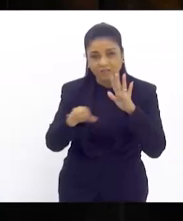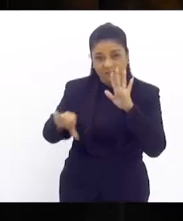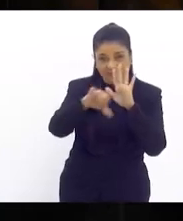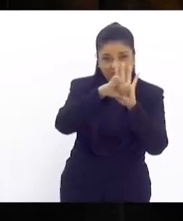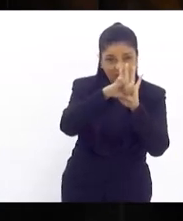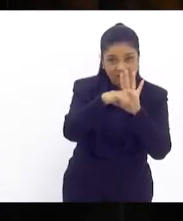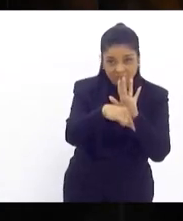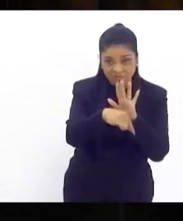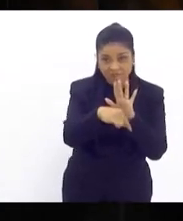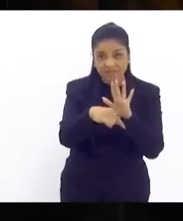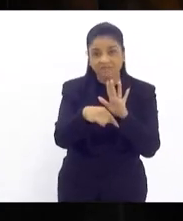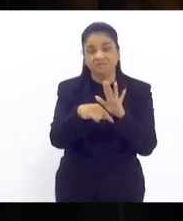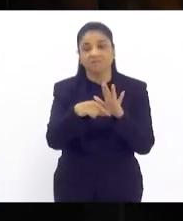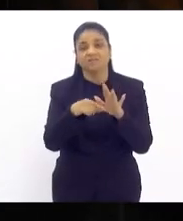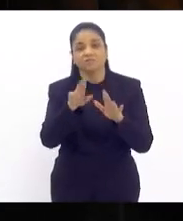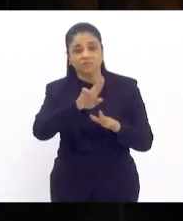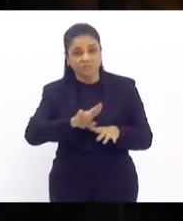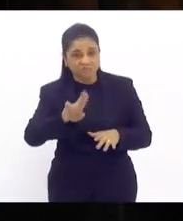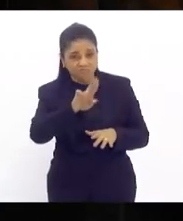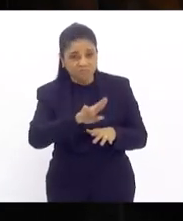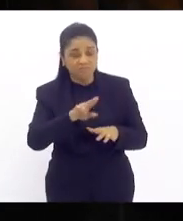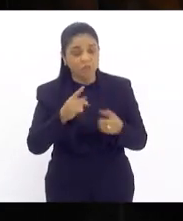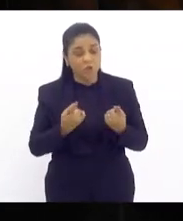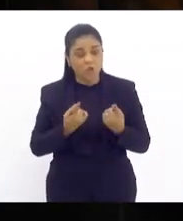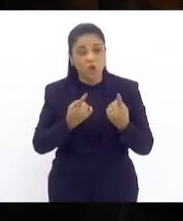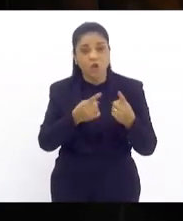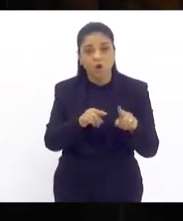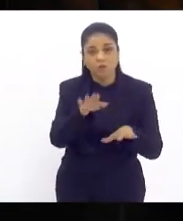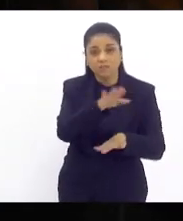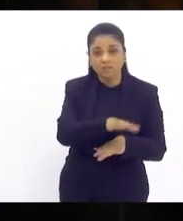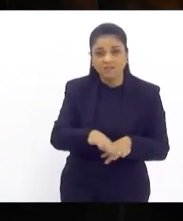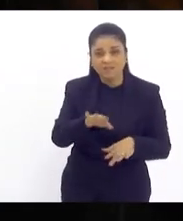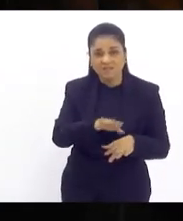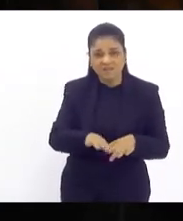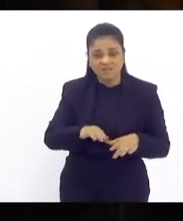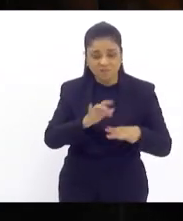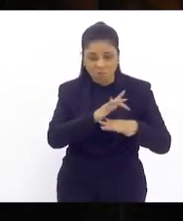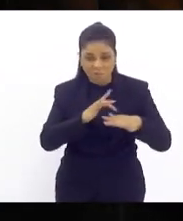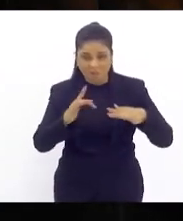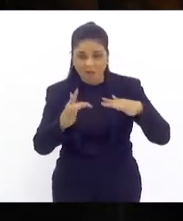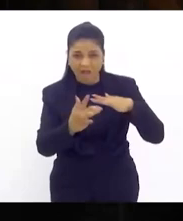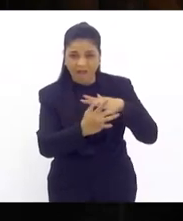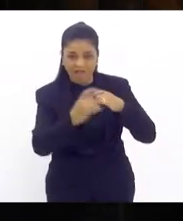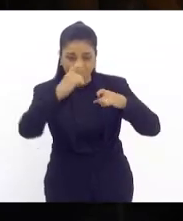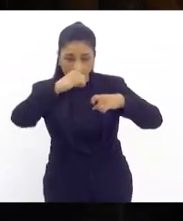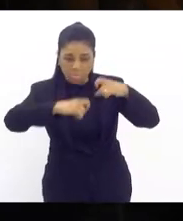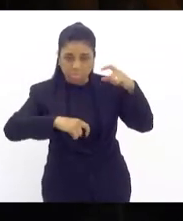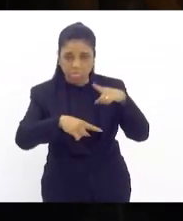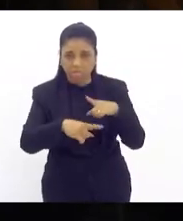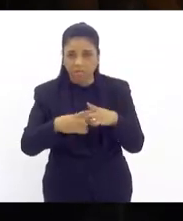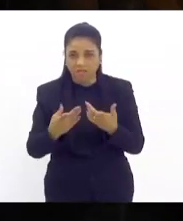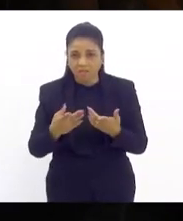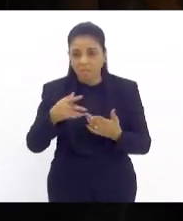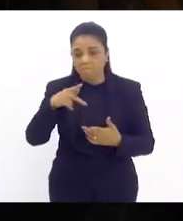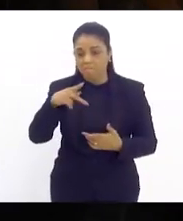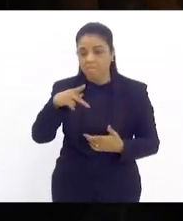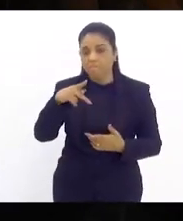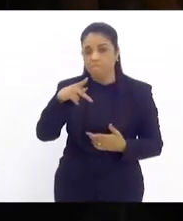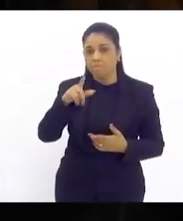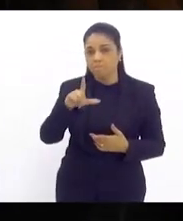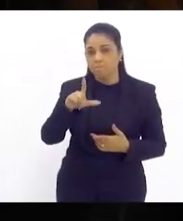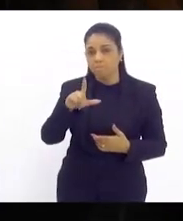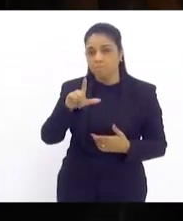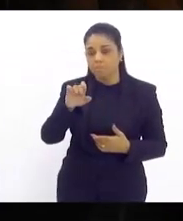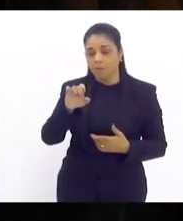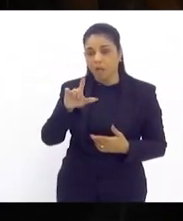prática de crimes inclusive contra as crianças numa rede de pedofilia que é gigantesca hoje nas redes sociais só